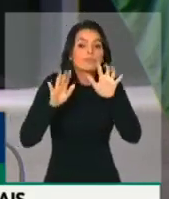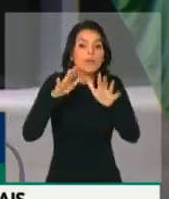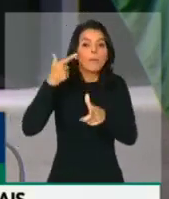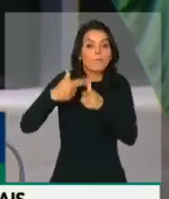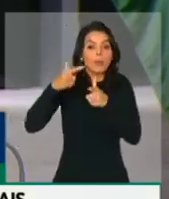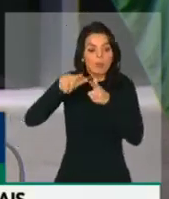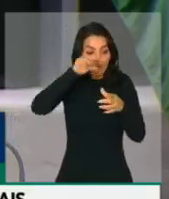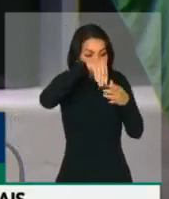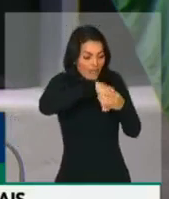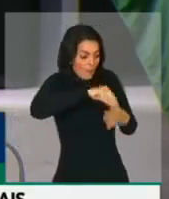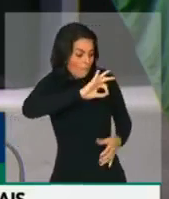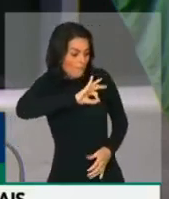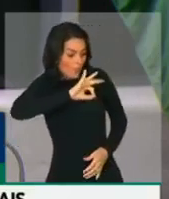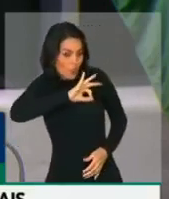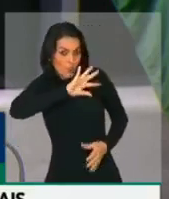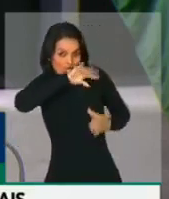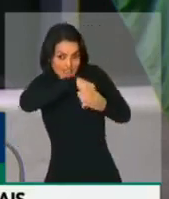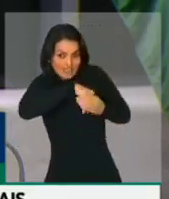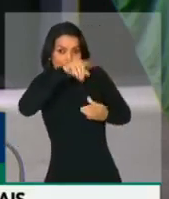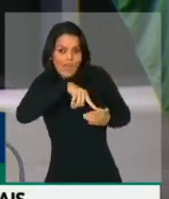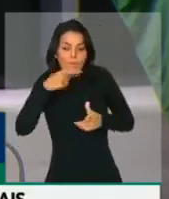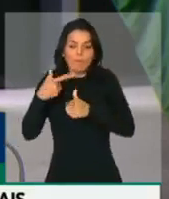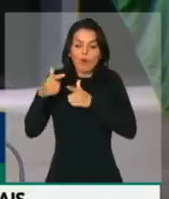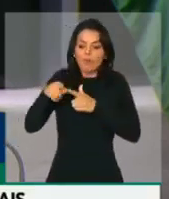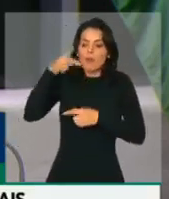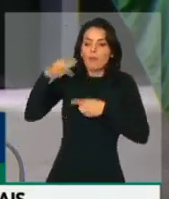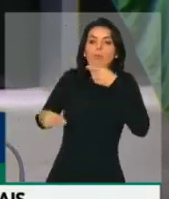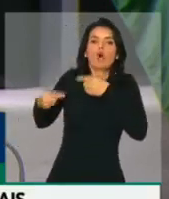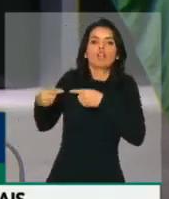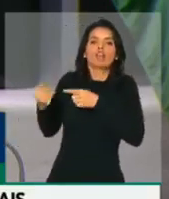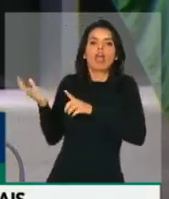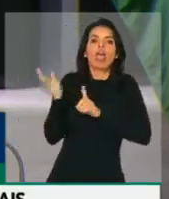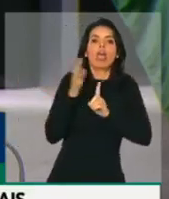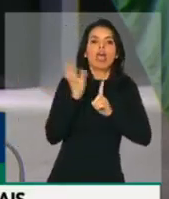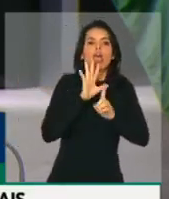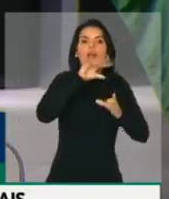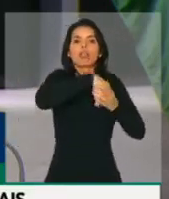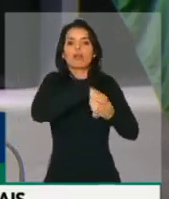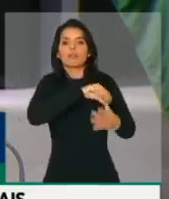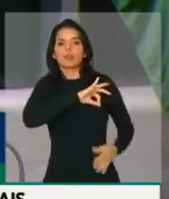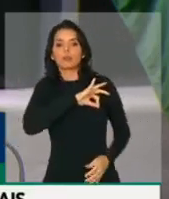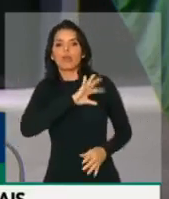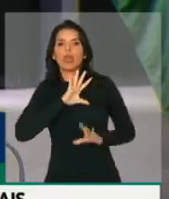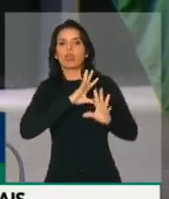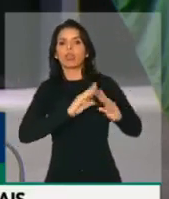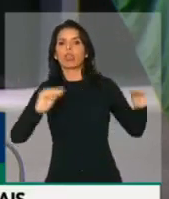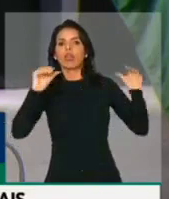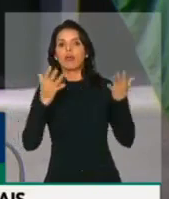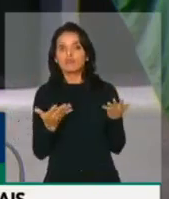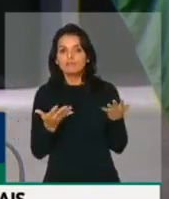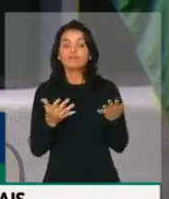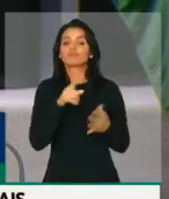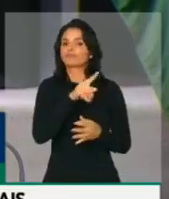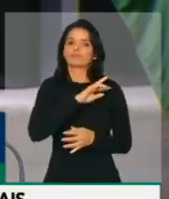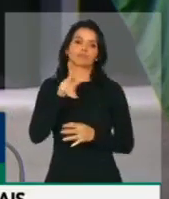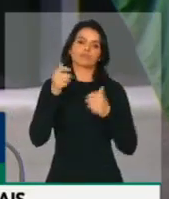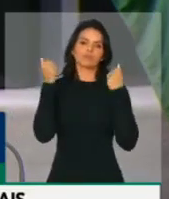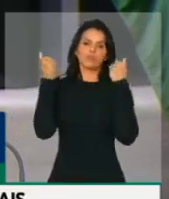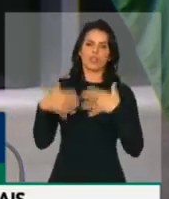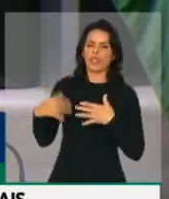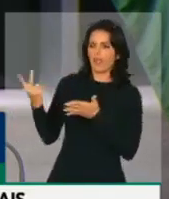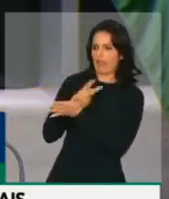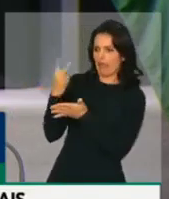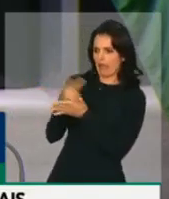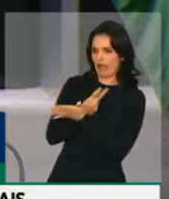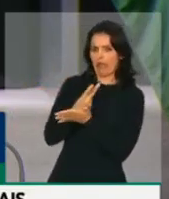polícia são problemas que começam na política. Eu não estou com isso justificando nada que esteja errado na área de